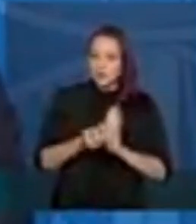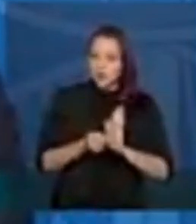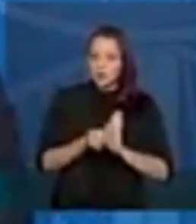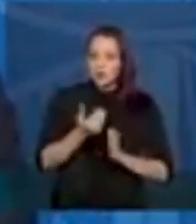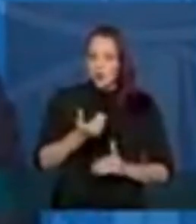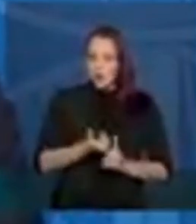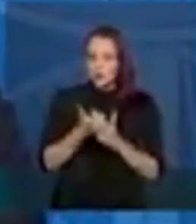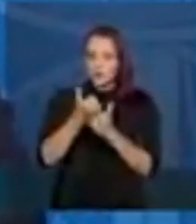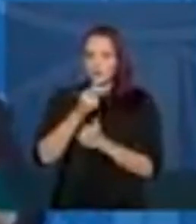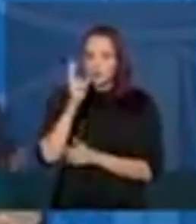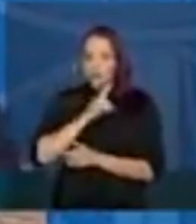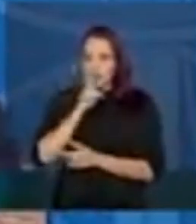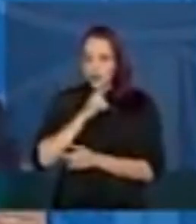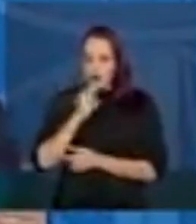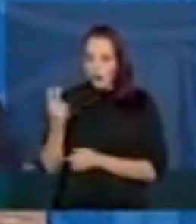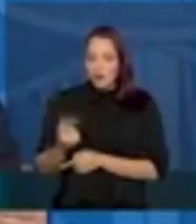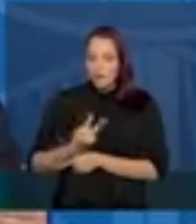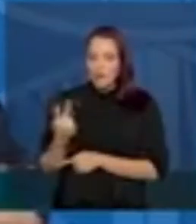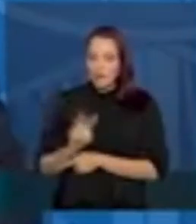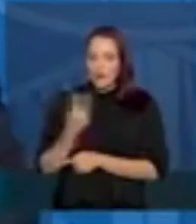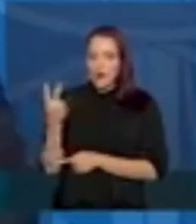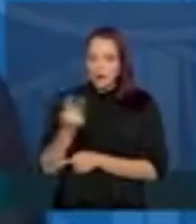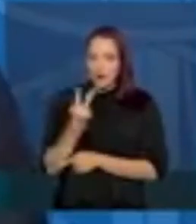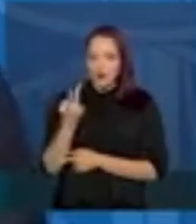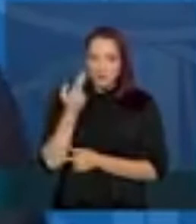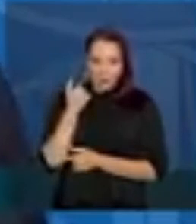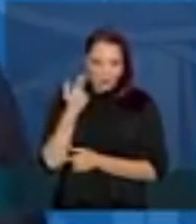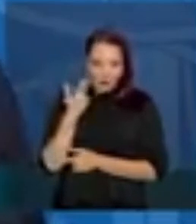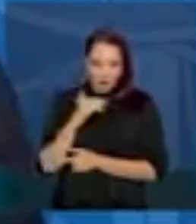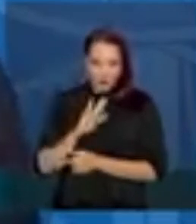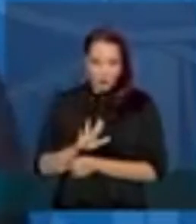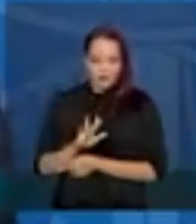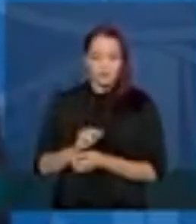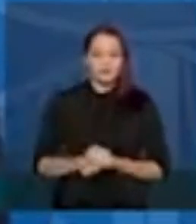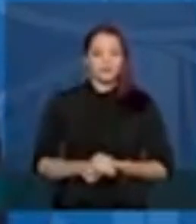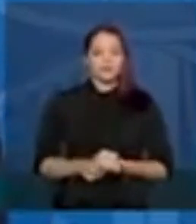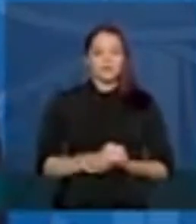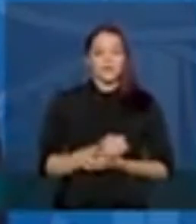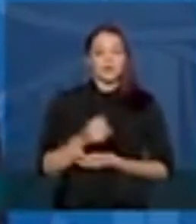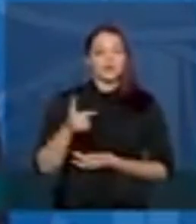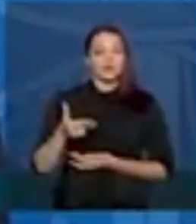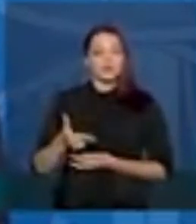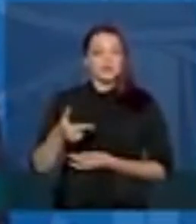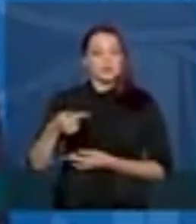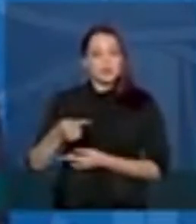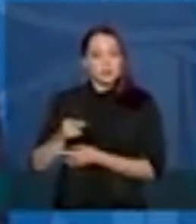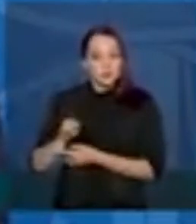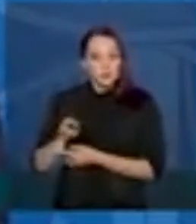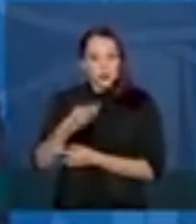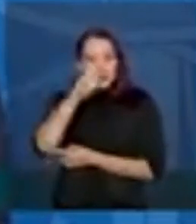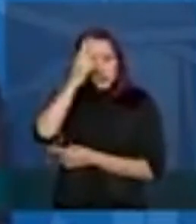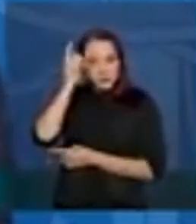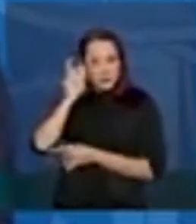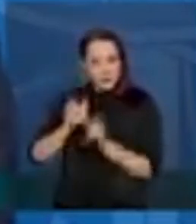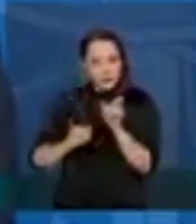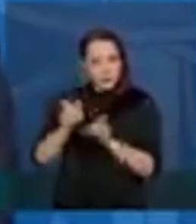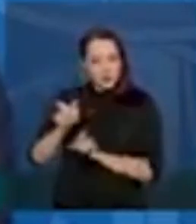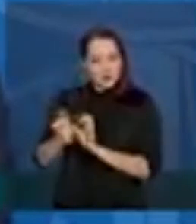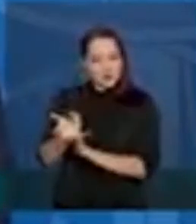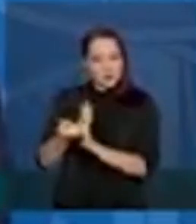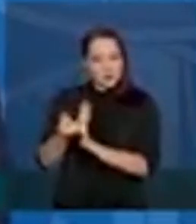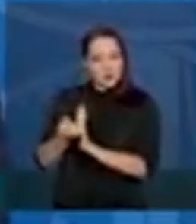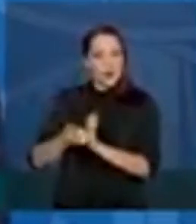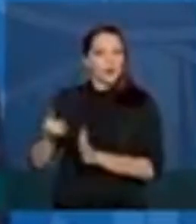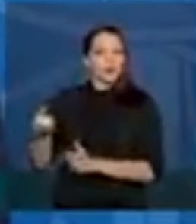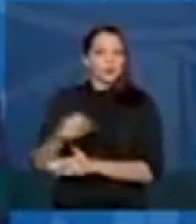emergencial com os valores originais e 27 milhões de pessoas recebendo